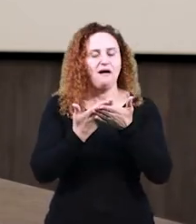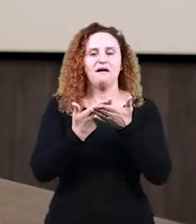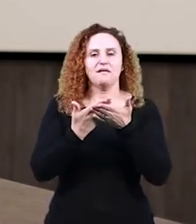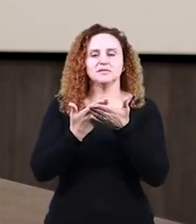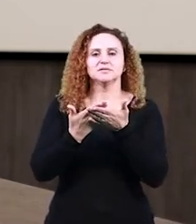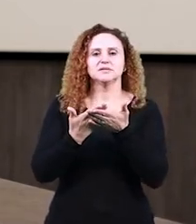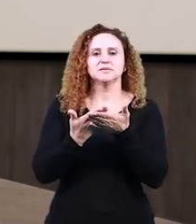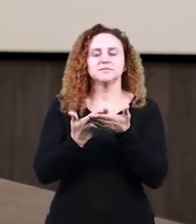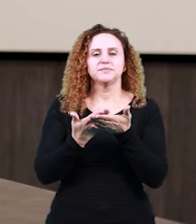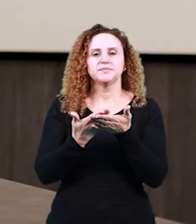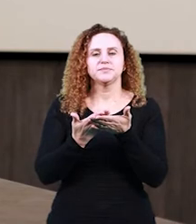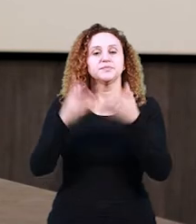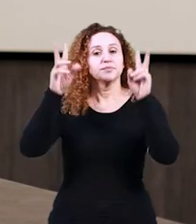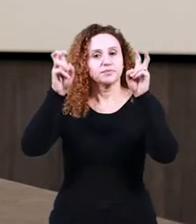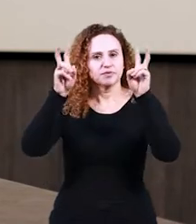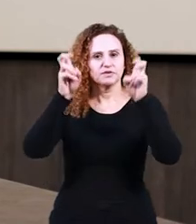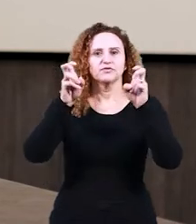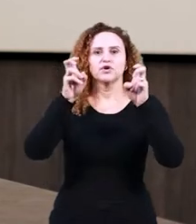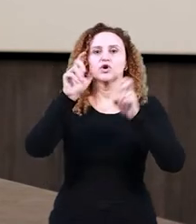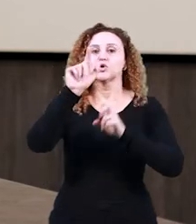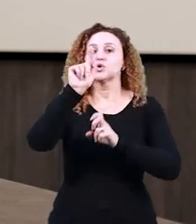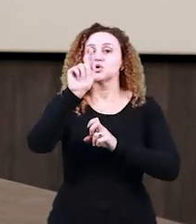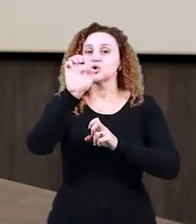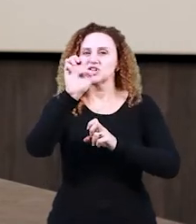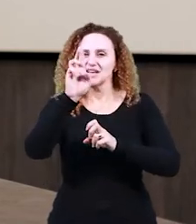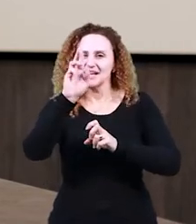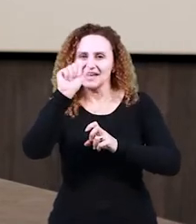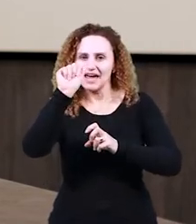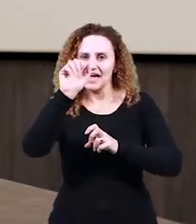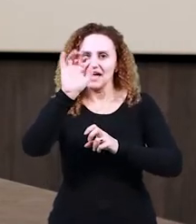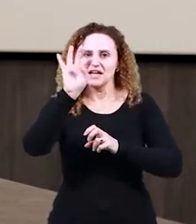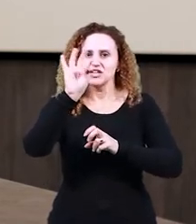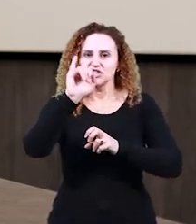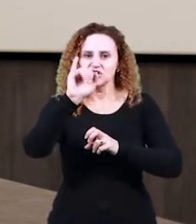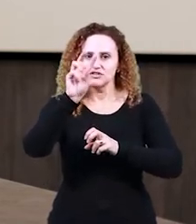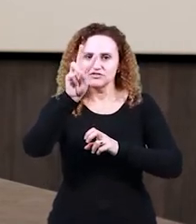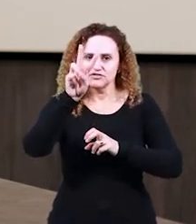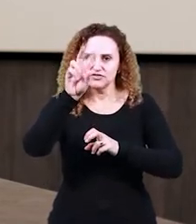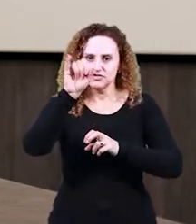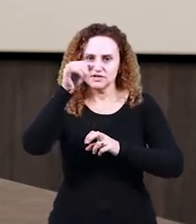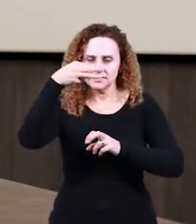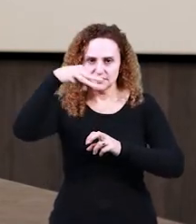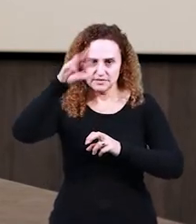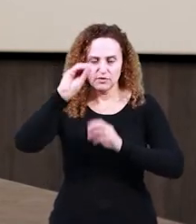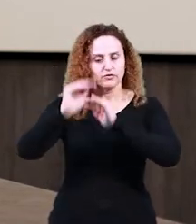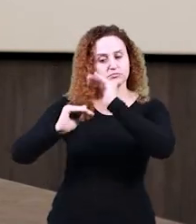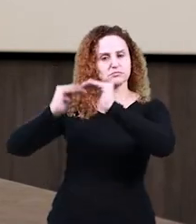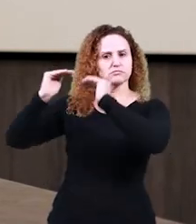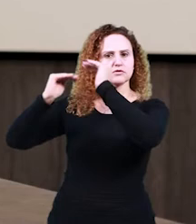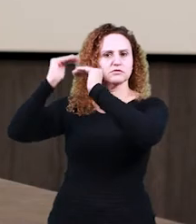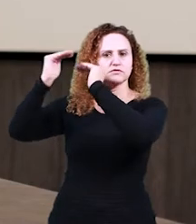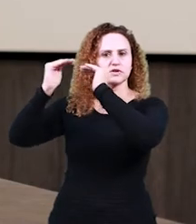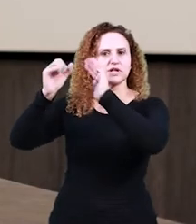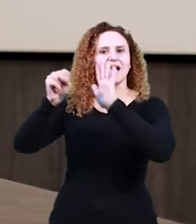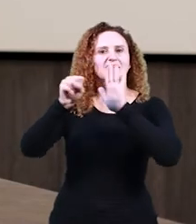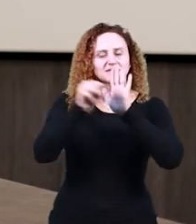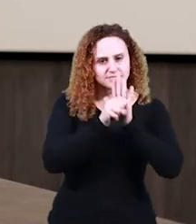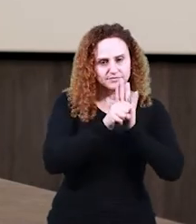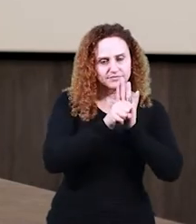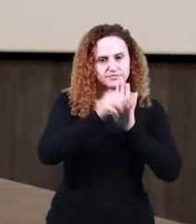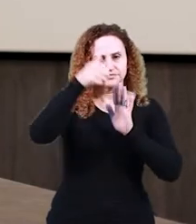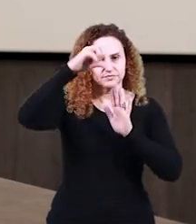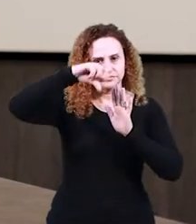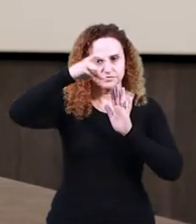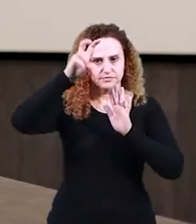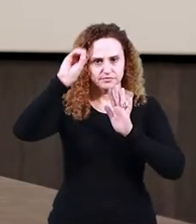tratamos do gerativismo, que como vocês devem lembrar se desenvolveu a partir da década de 50